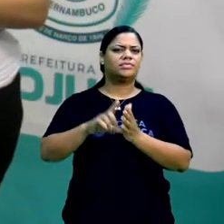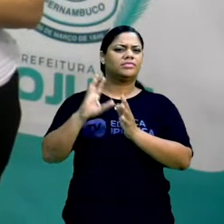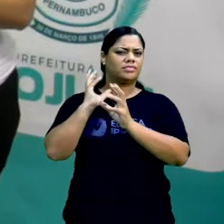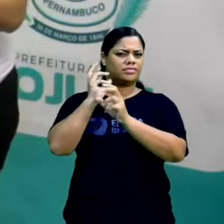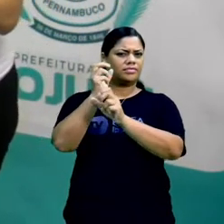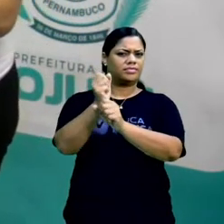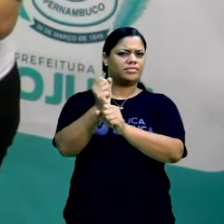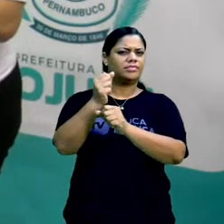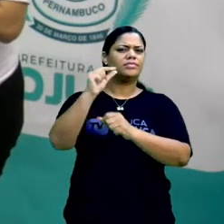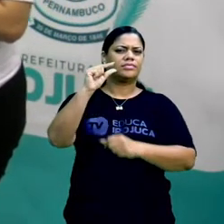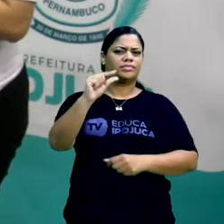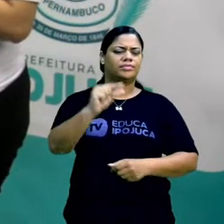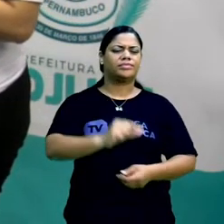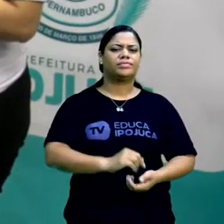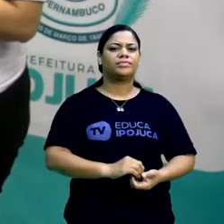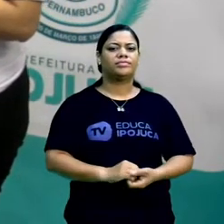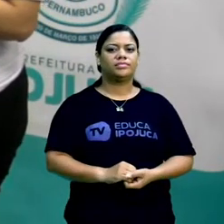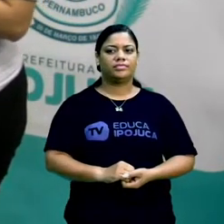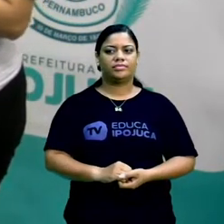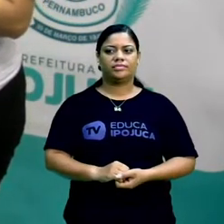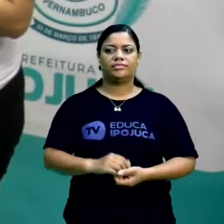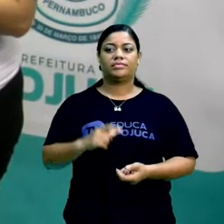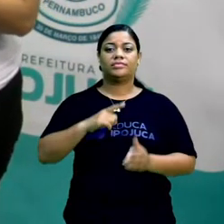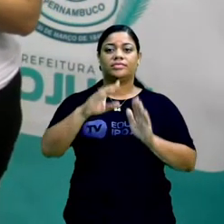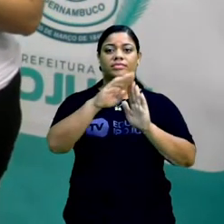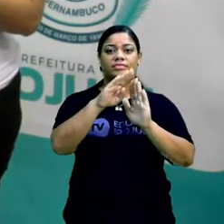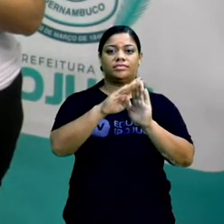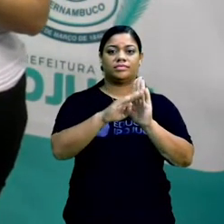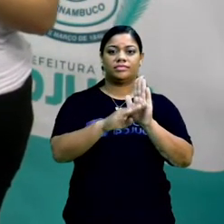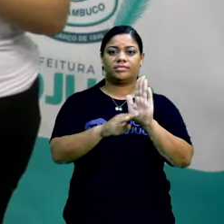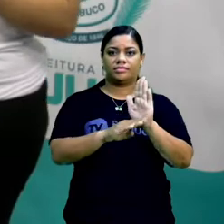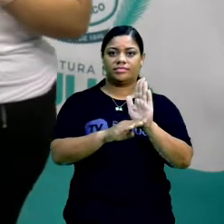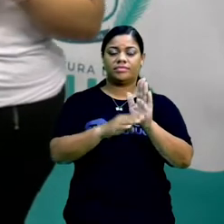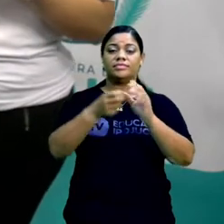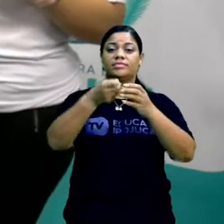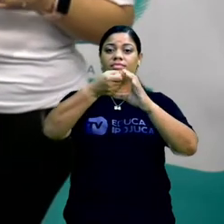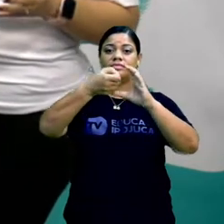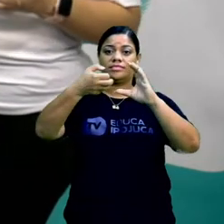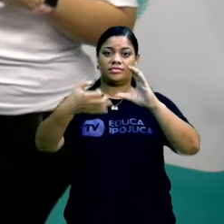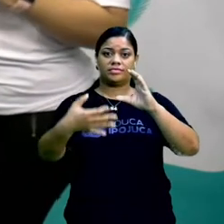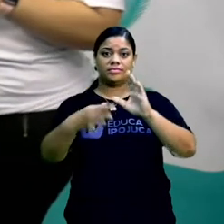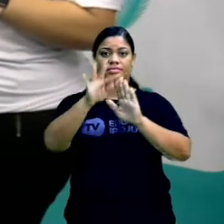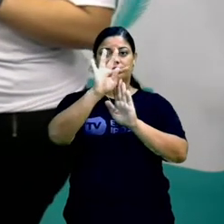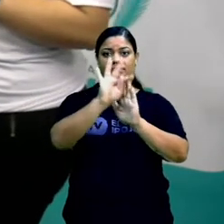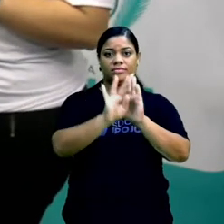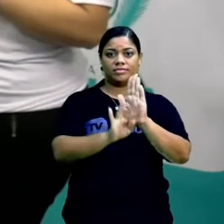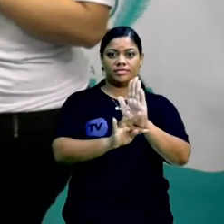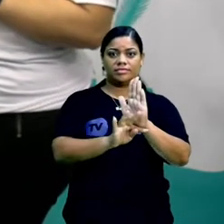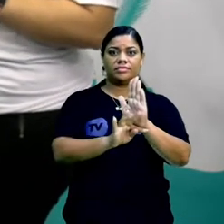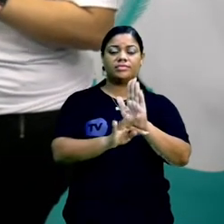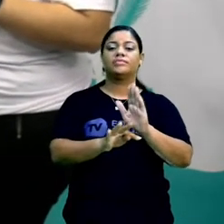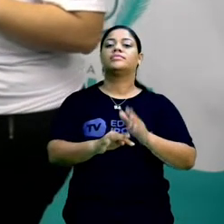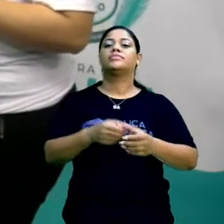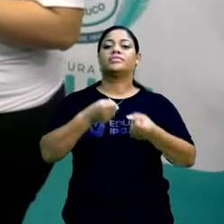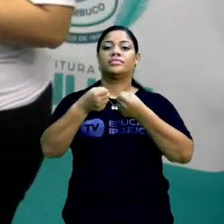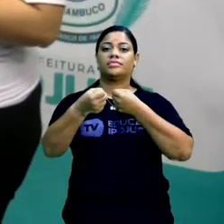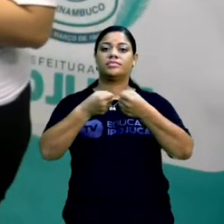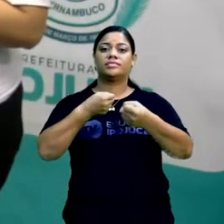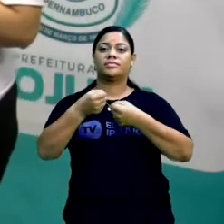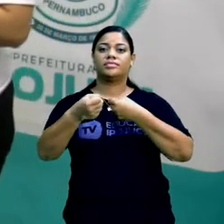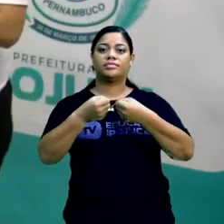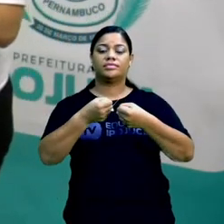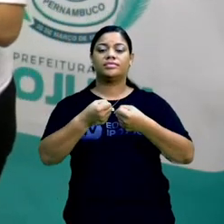pouquinho. Eu tenho aqui um fluxograma que fala das características textuais da linguagem, da reportagem.